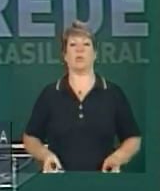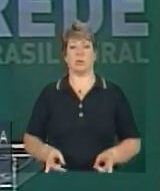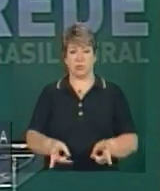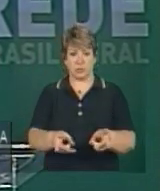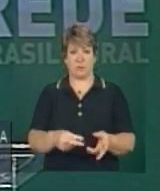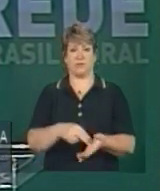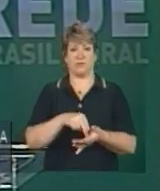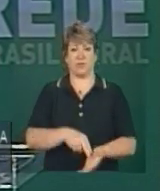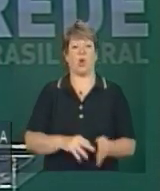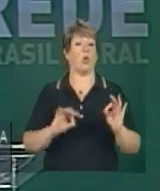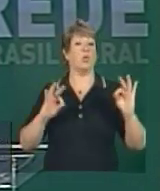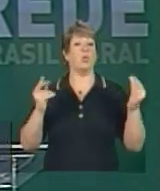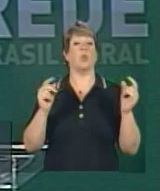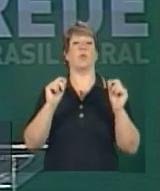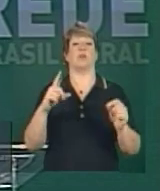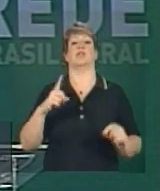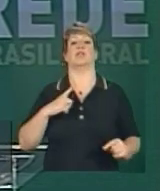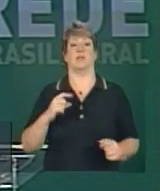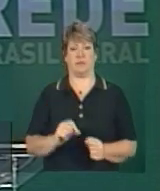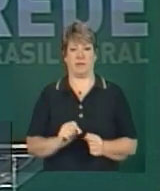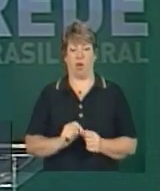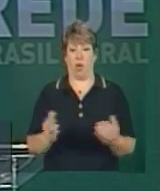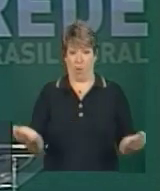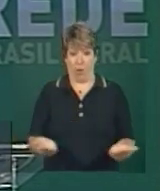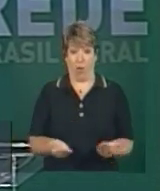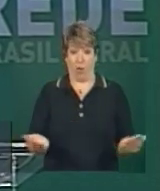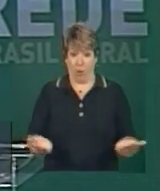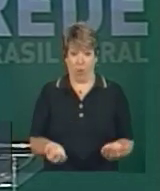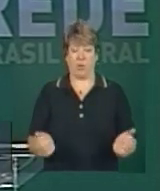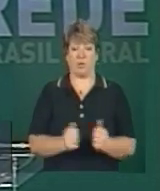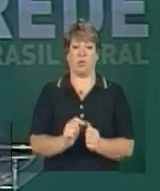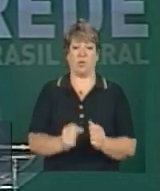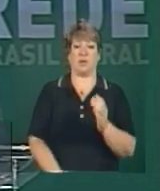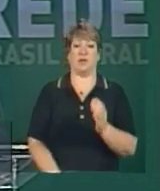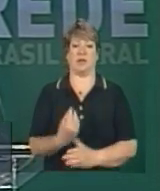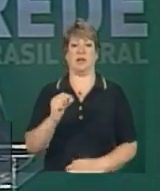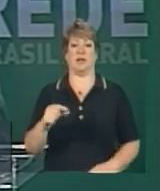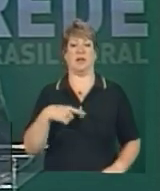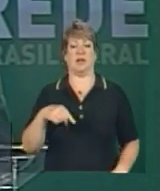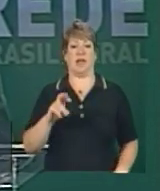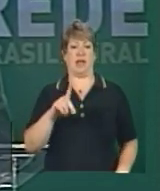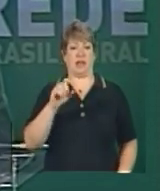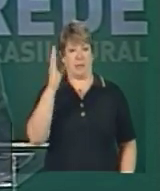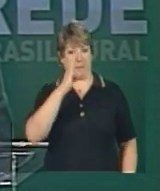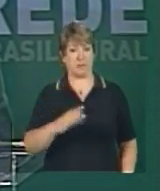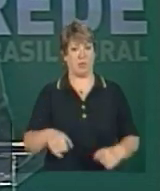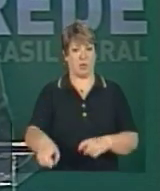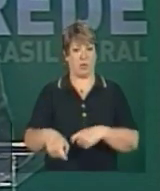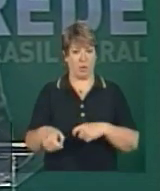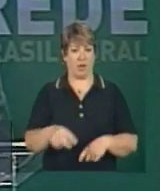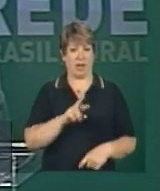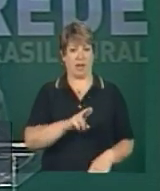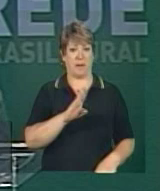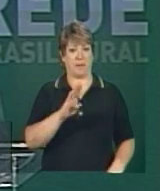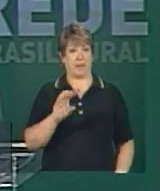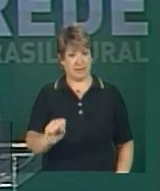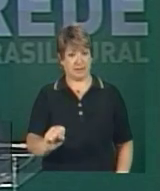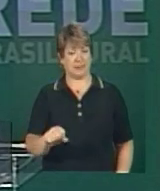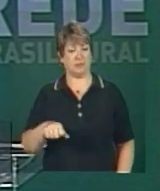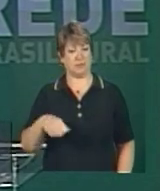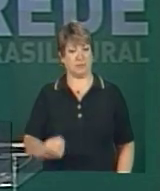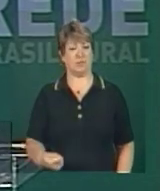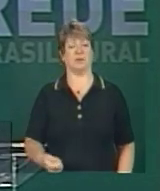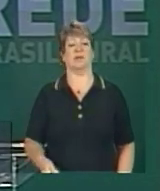consolidação do tudo que vinha sendo feito hoje, com o lançamento do Rede Brasil Rural, do RBS, em